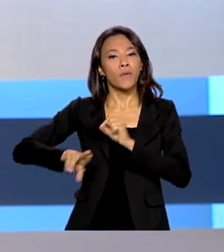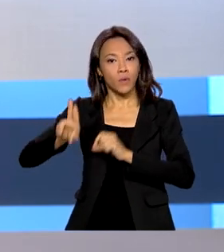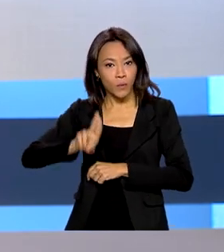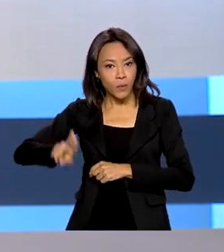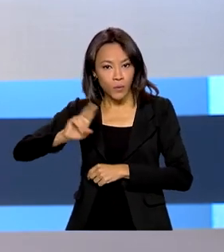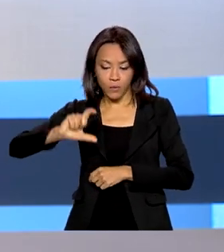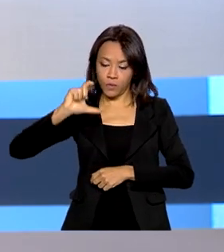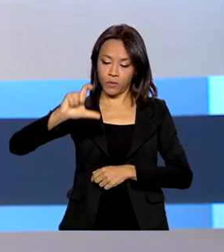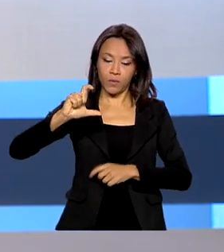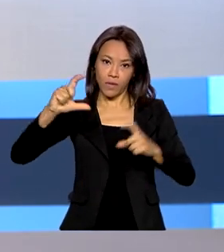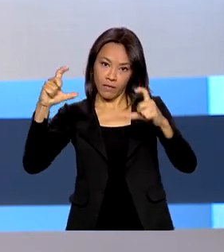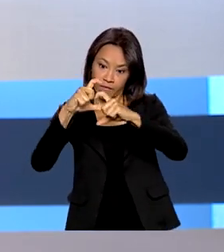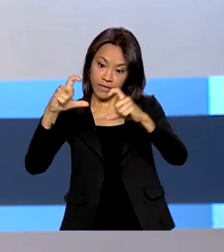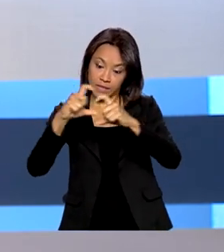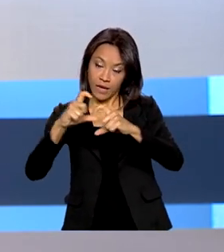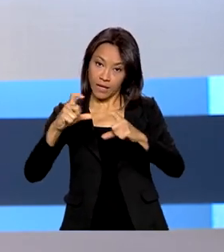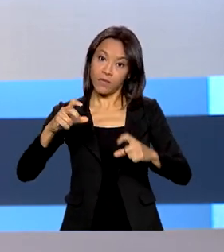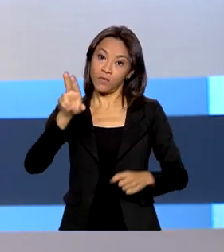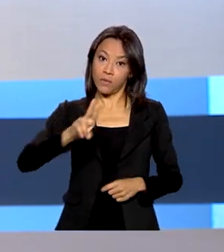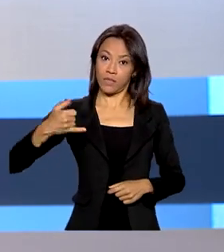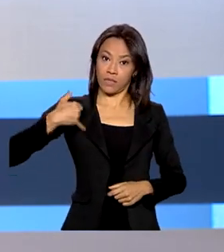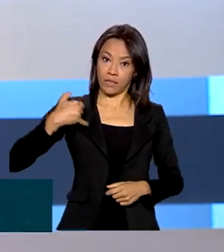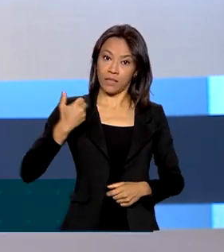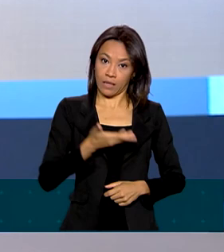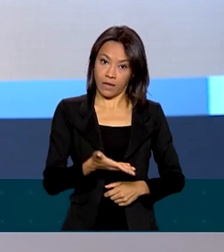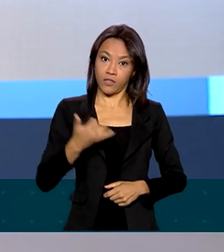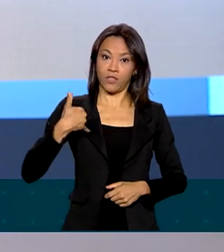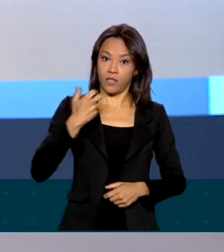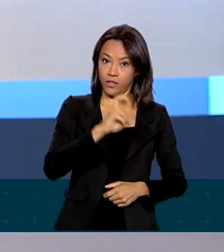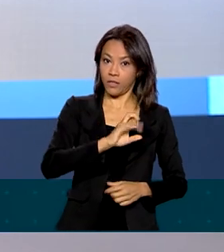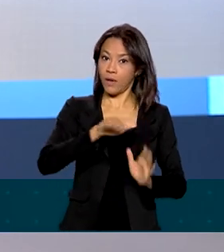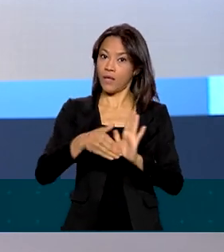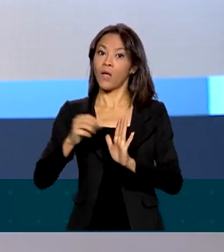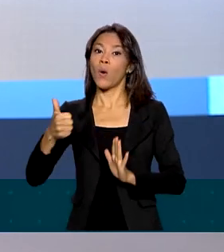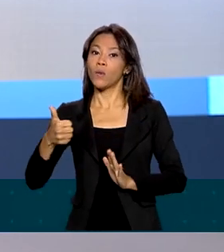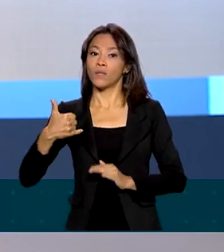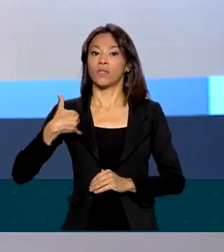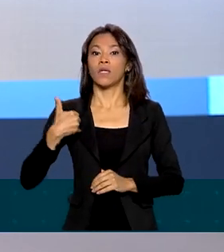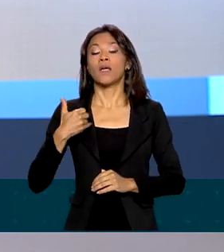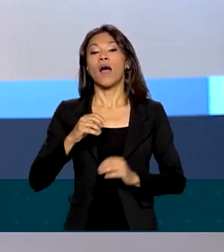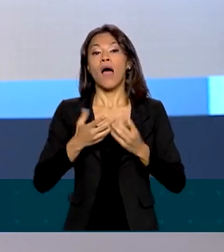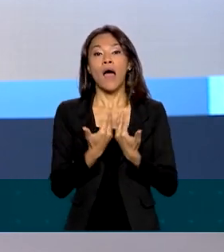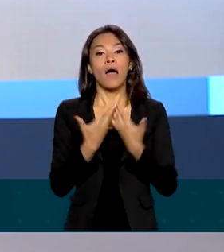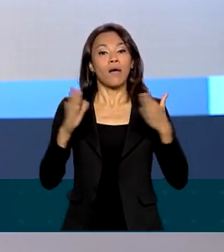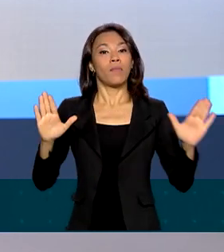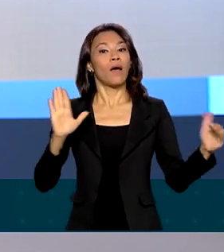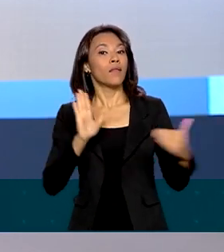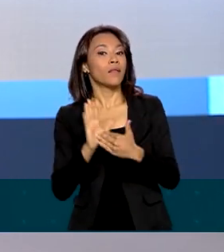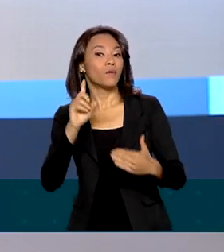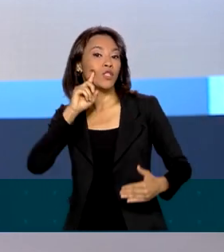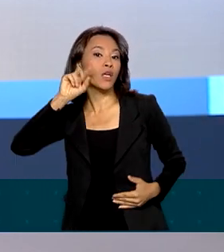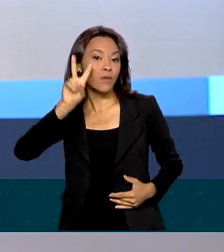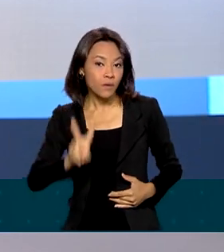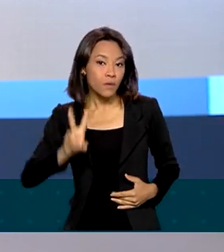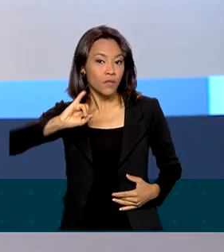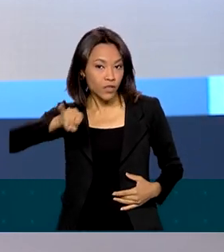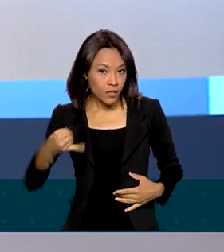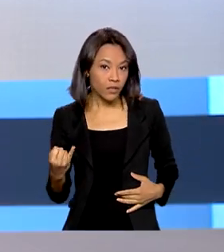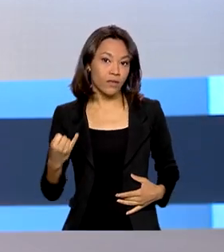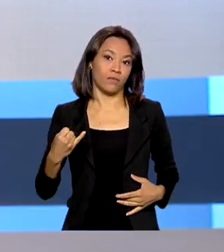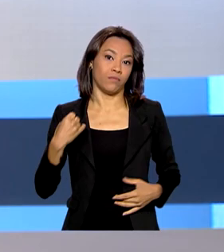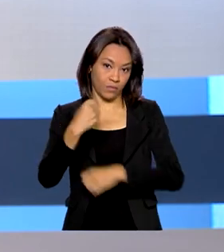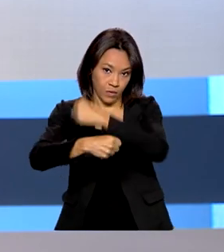imunizante Pfizer nessa faixa etária. A consulta será disponível até 2 de janeiro de 2022. Para participar,